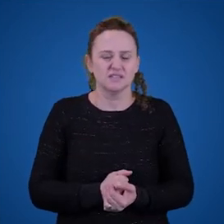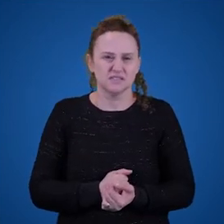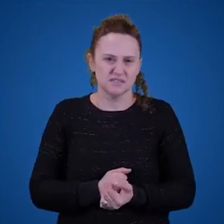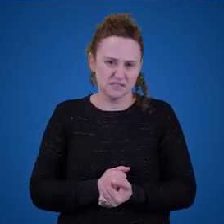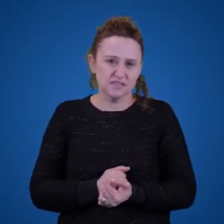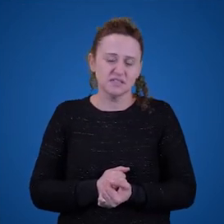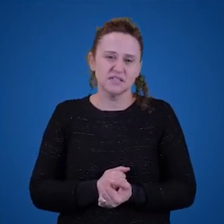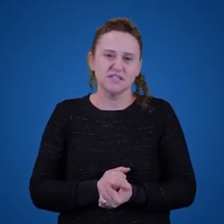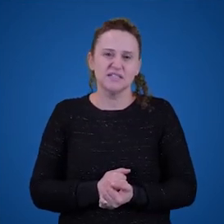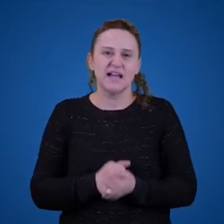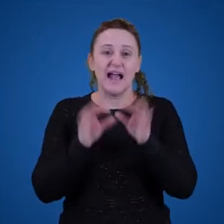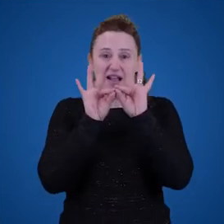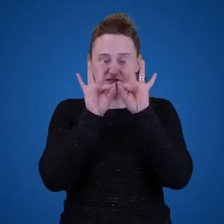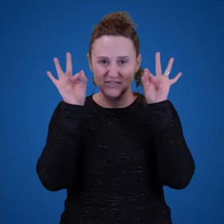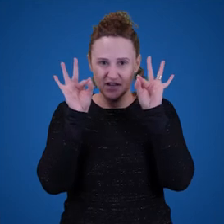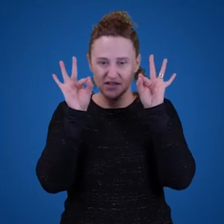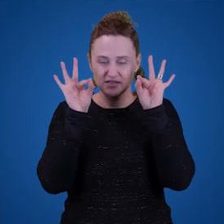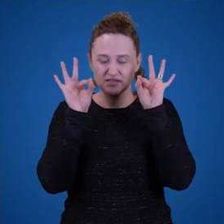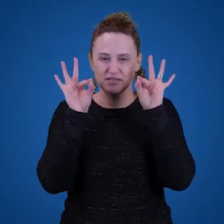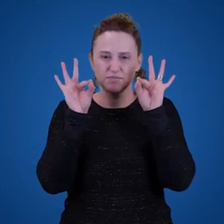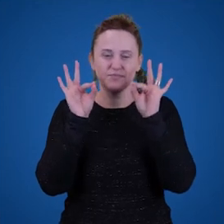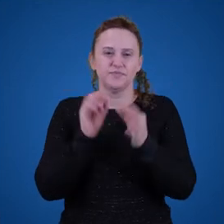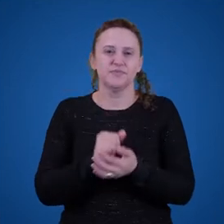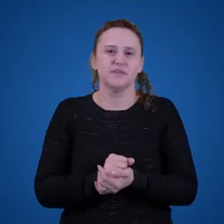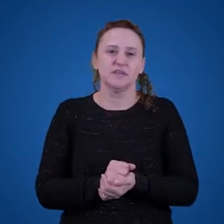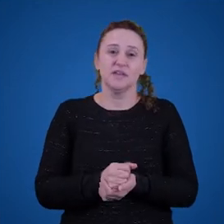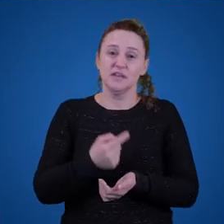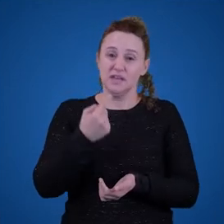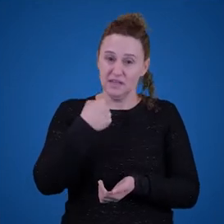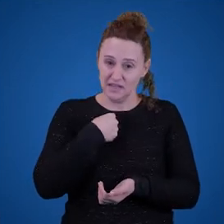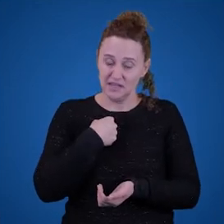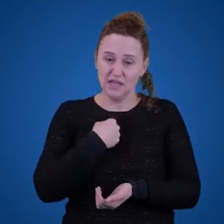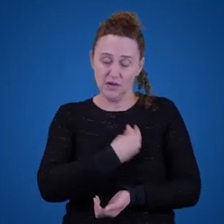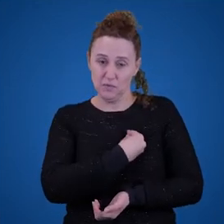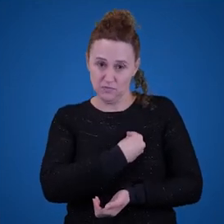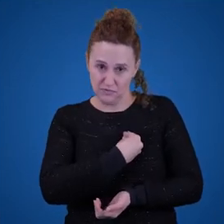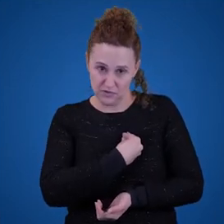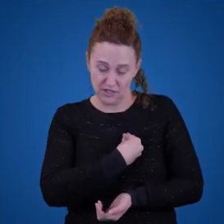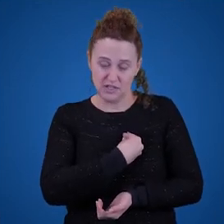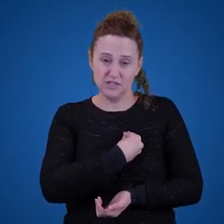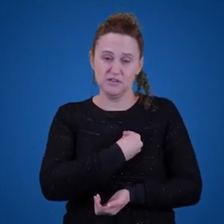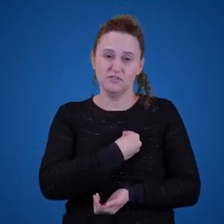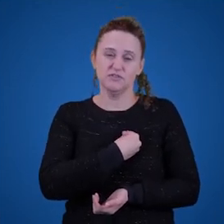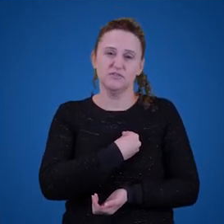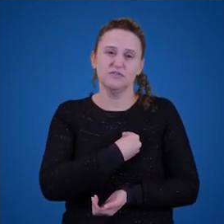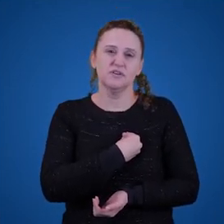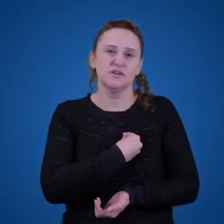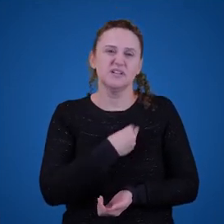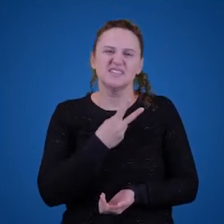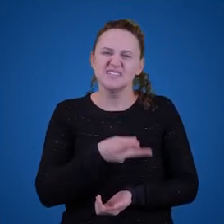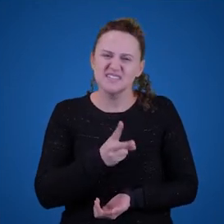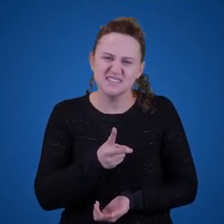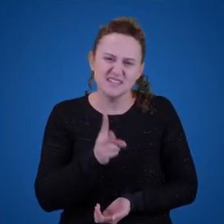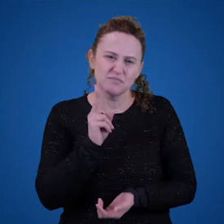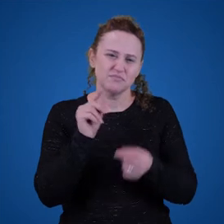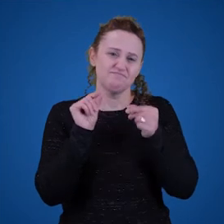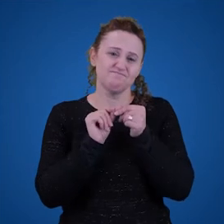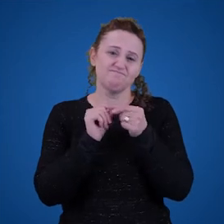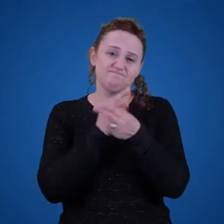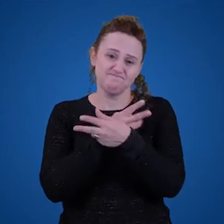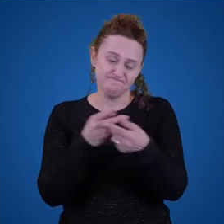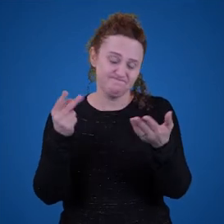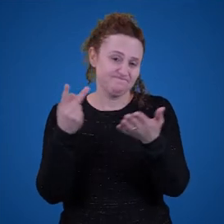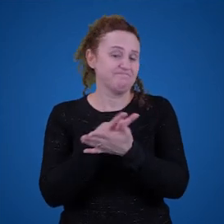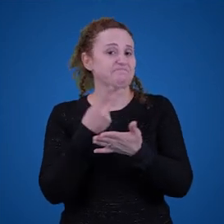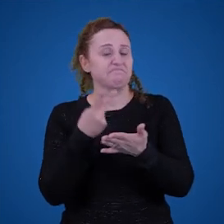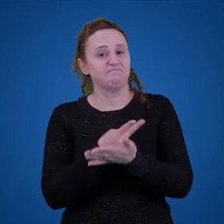é igual ou próximo o suficiente daquilo que é literalmente expresso numa frase por alguém. Então, isso é